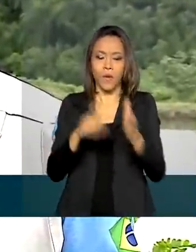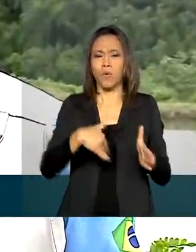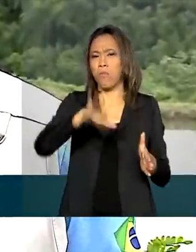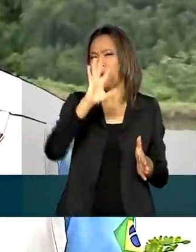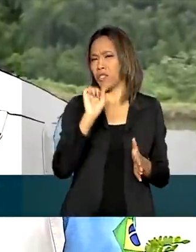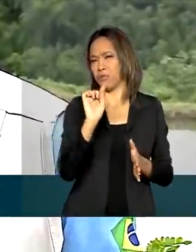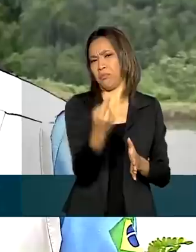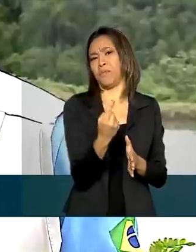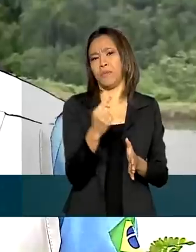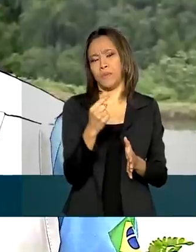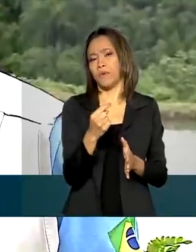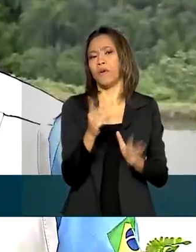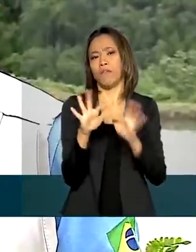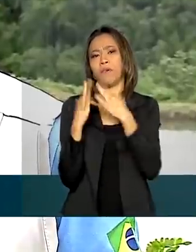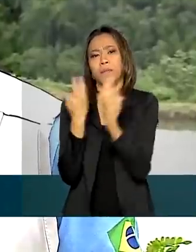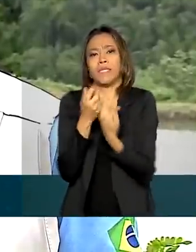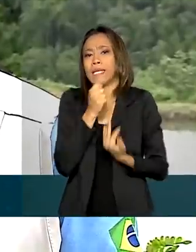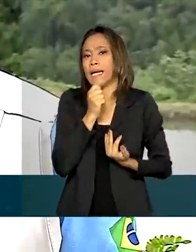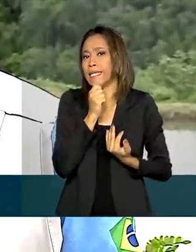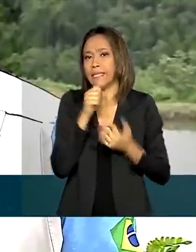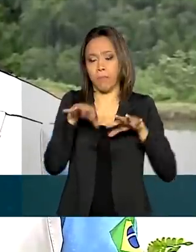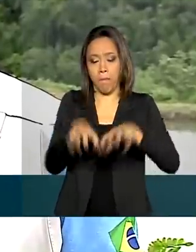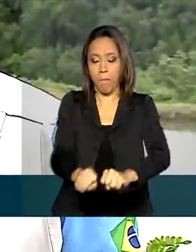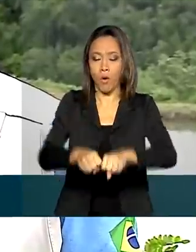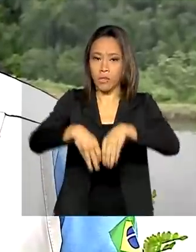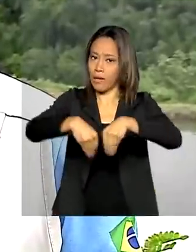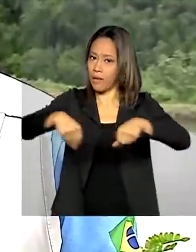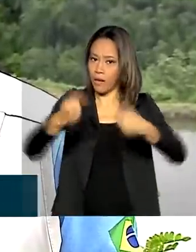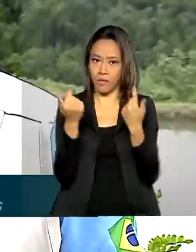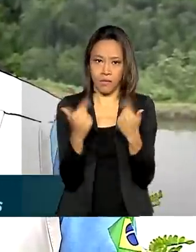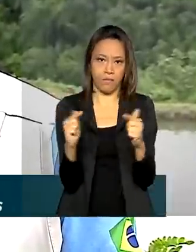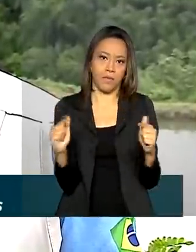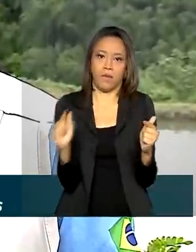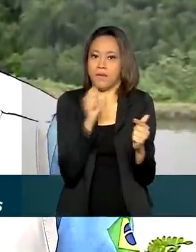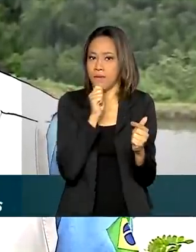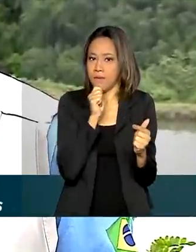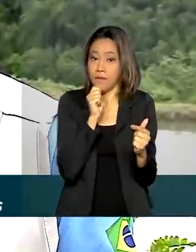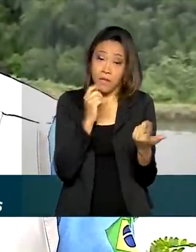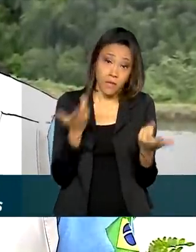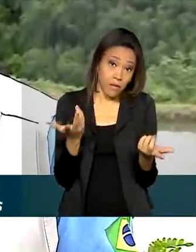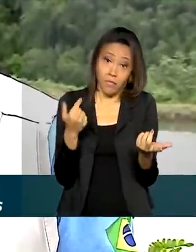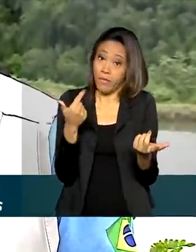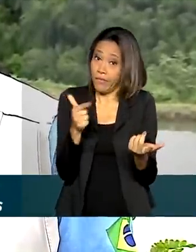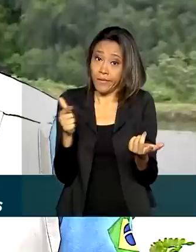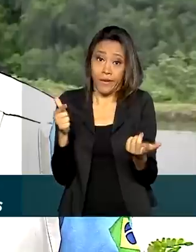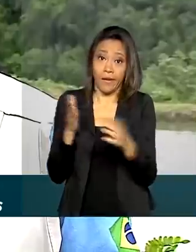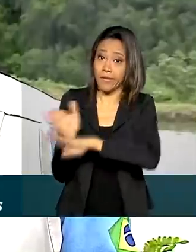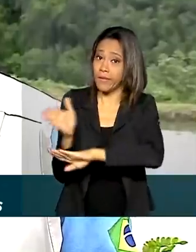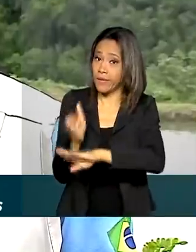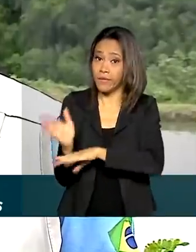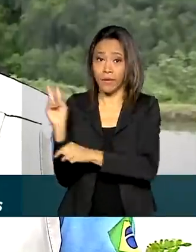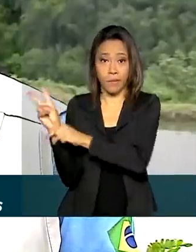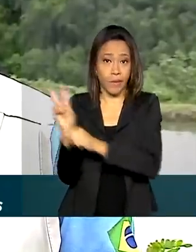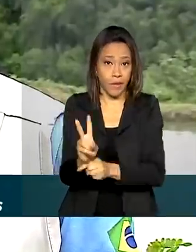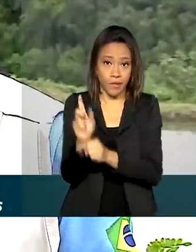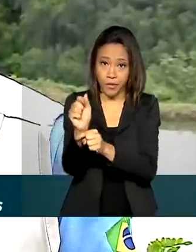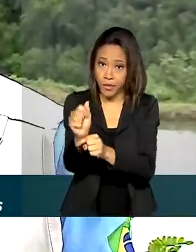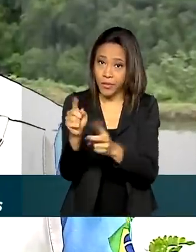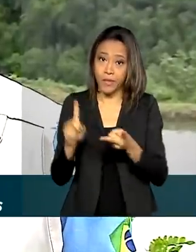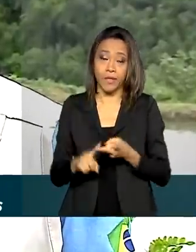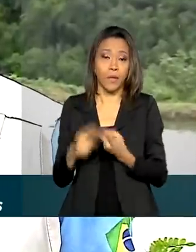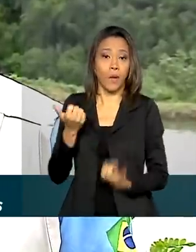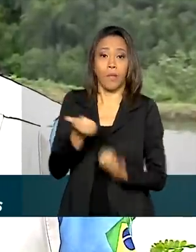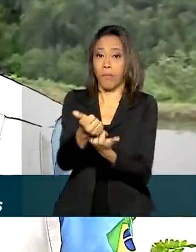Amazônia que não têm ainda o título da terra e como consequência não têm acesso a financiamento, não têm acesso a assistência